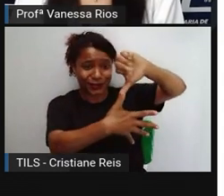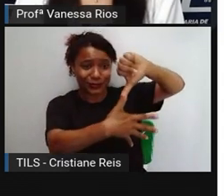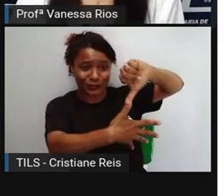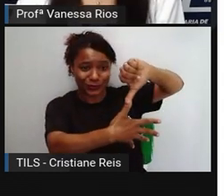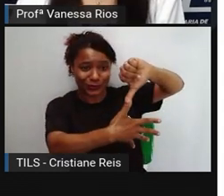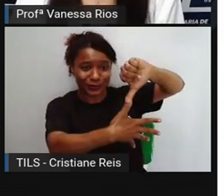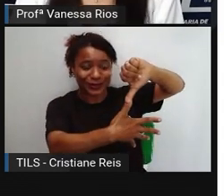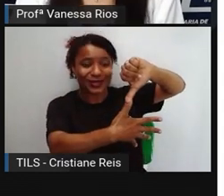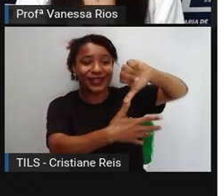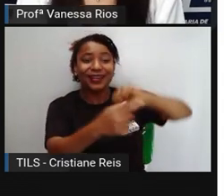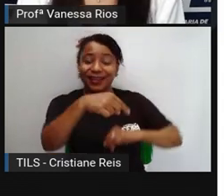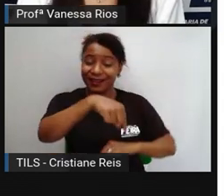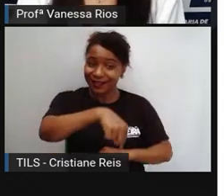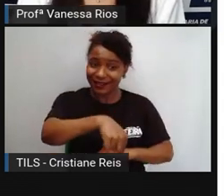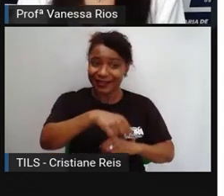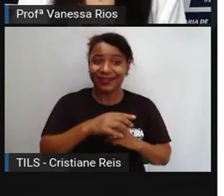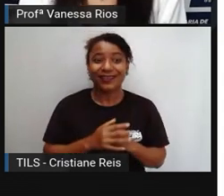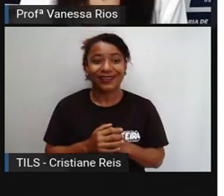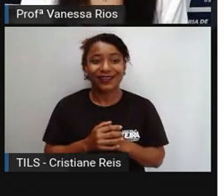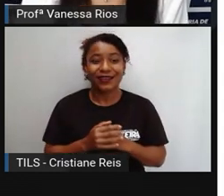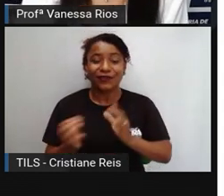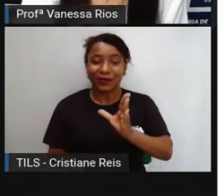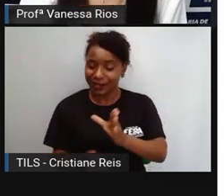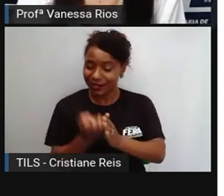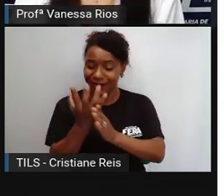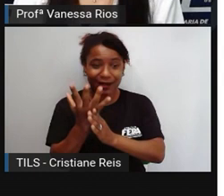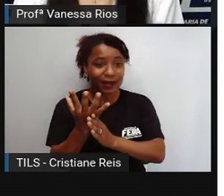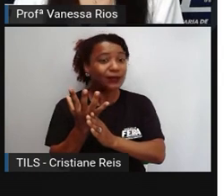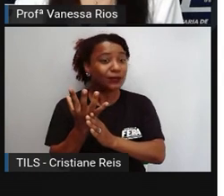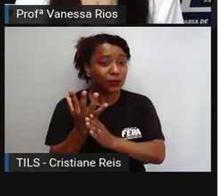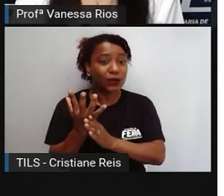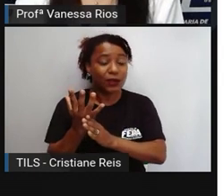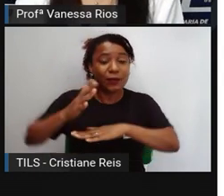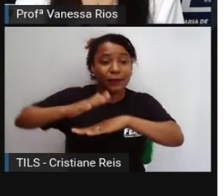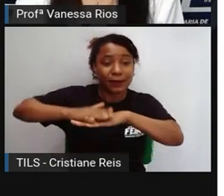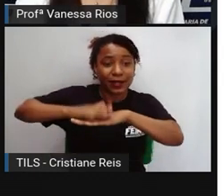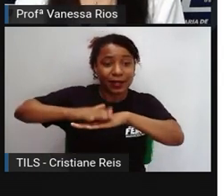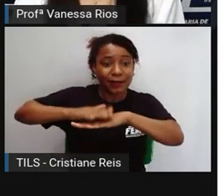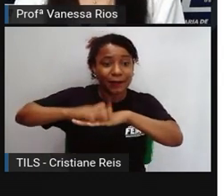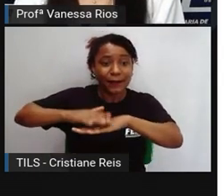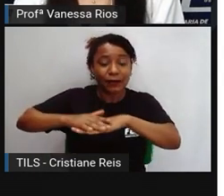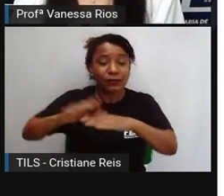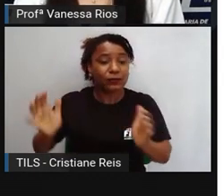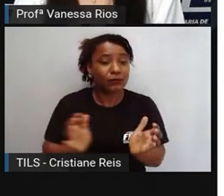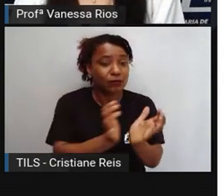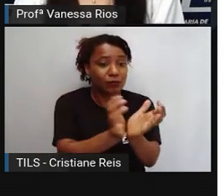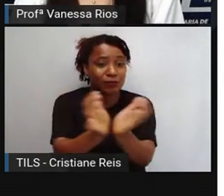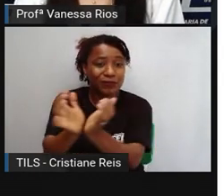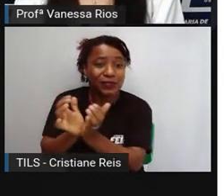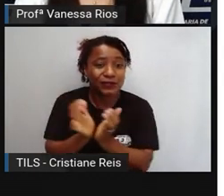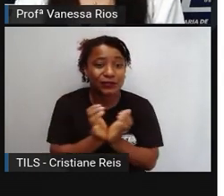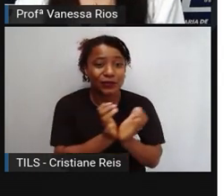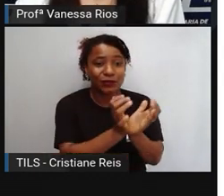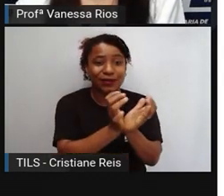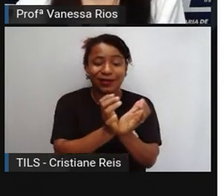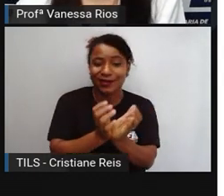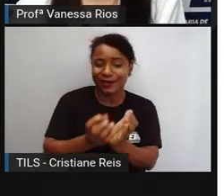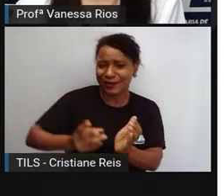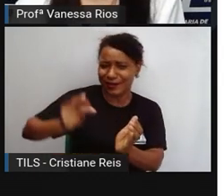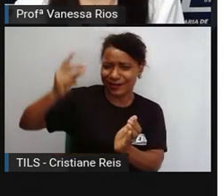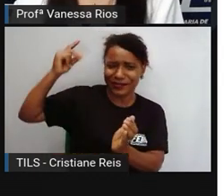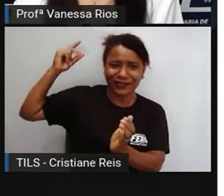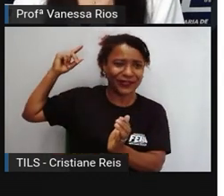trazido, né, criado, desenvolvido por povos aí que viveram há muitos anos